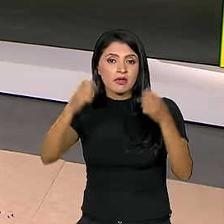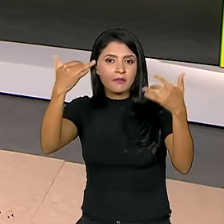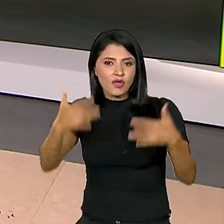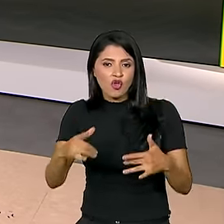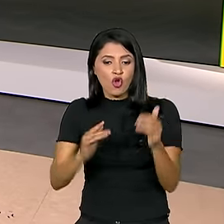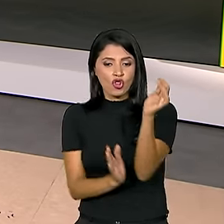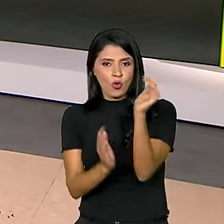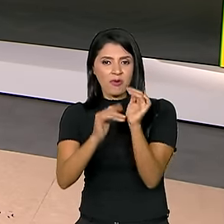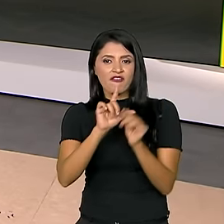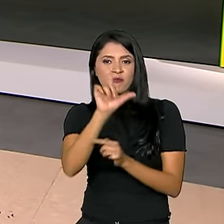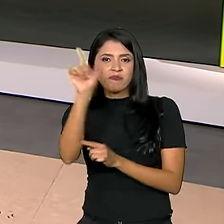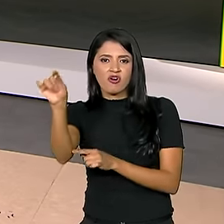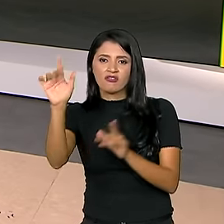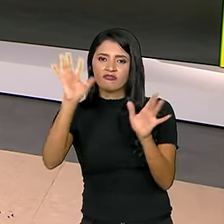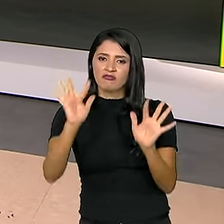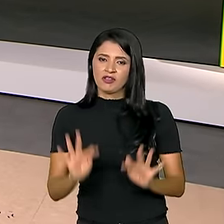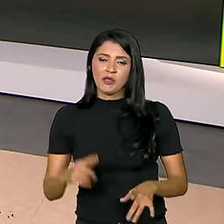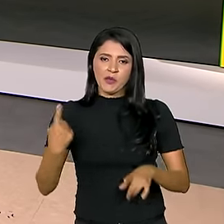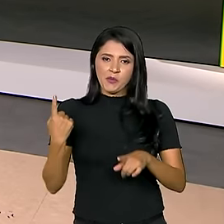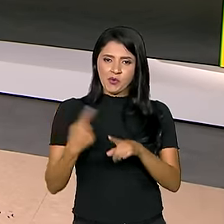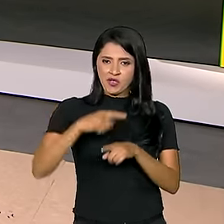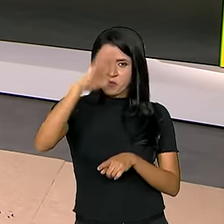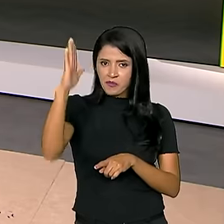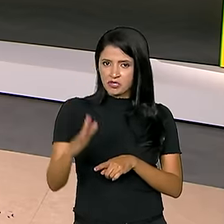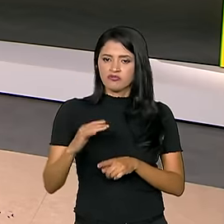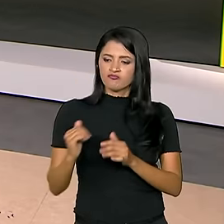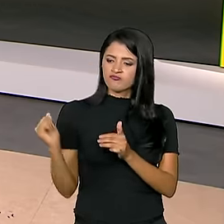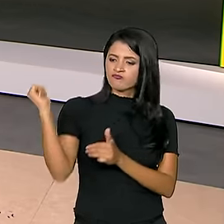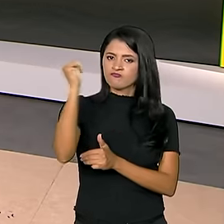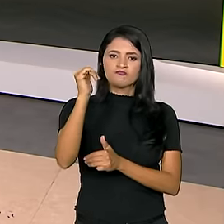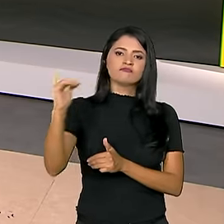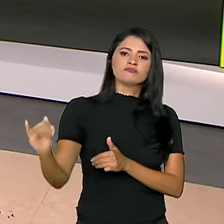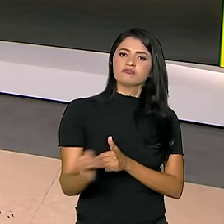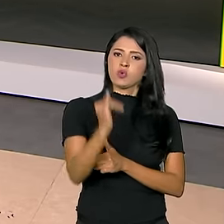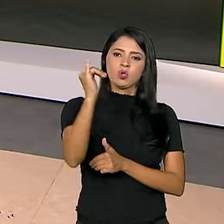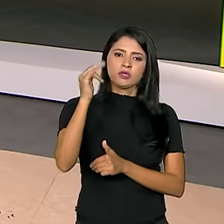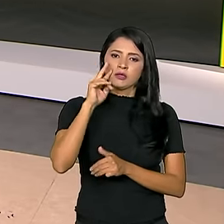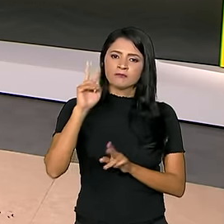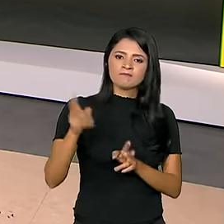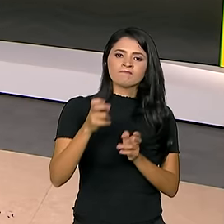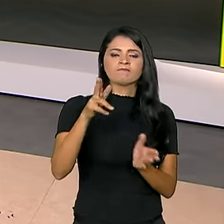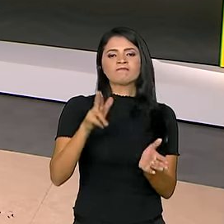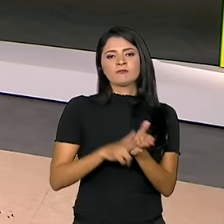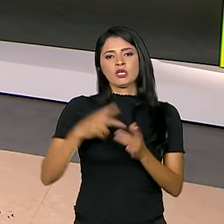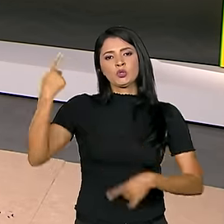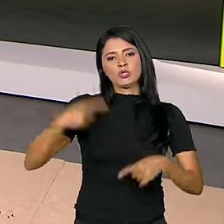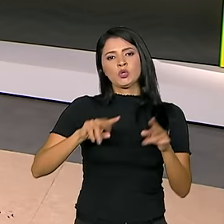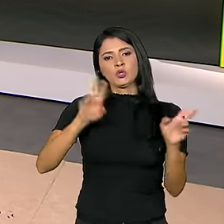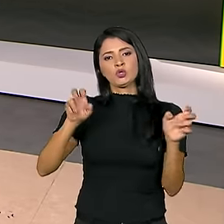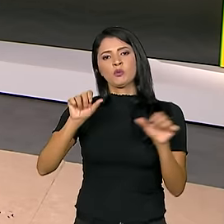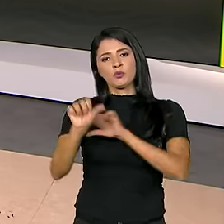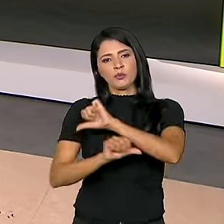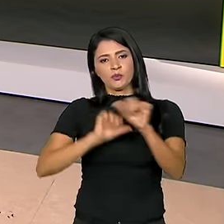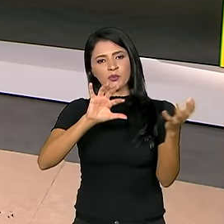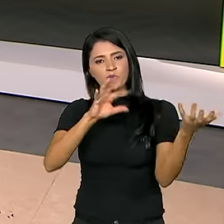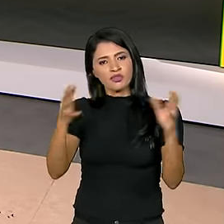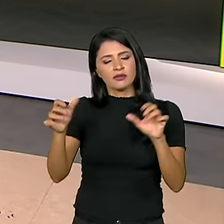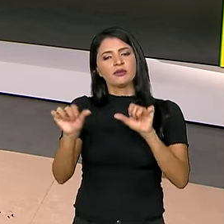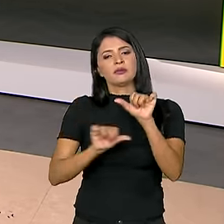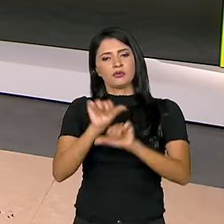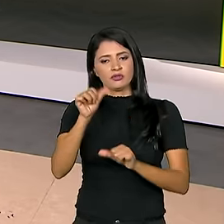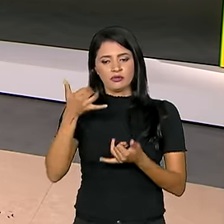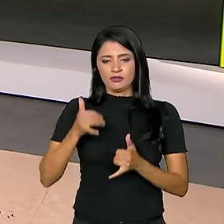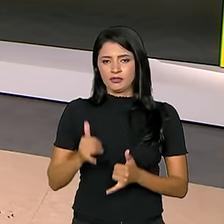Dubai feliz porque o Brasil hoje tem sua relevância reconhecida nas discussões sobre mudanças climáticas e